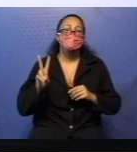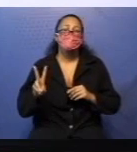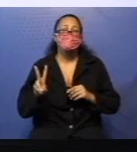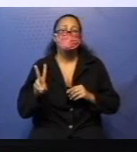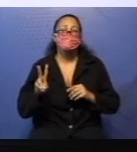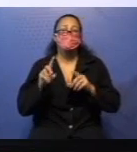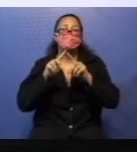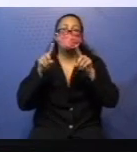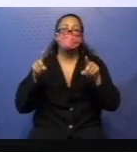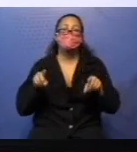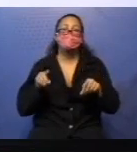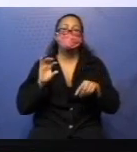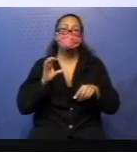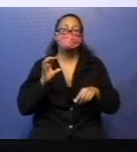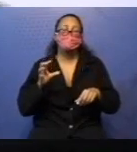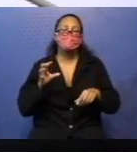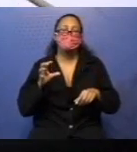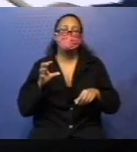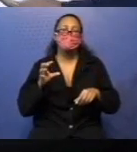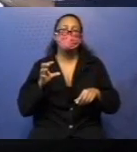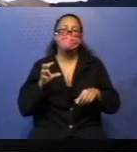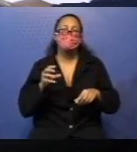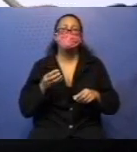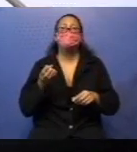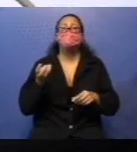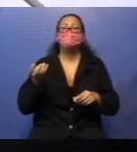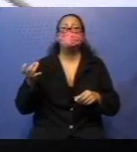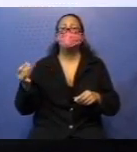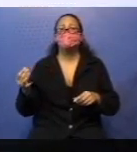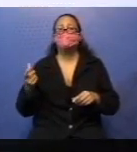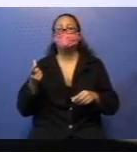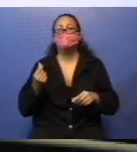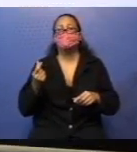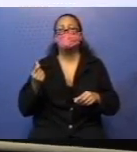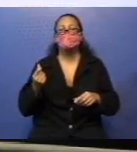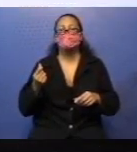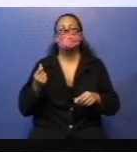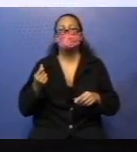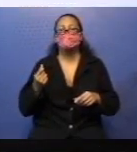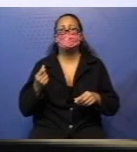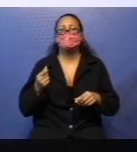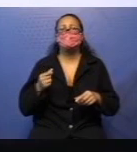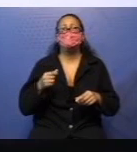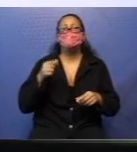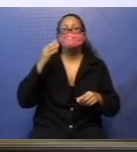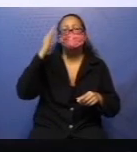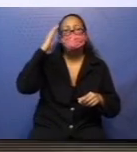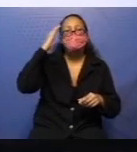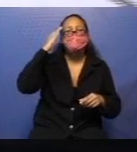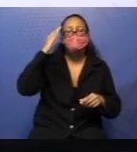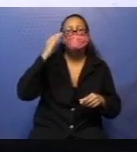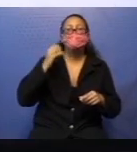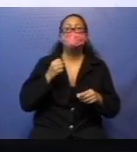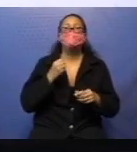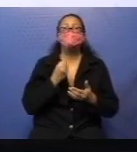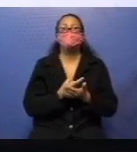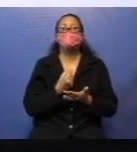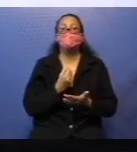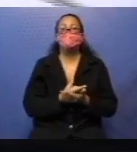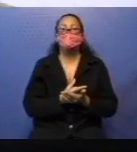todo o dinheiro que guardou para ver se poderia comprar um novo tênis. No cofre de